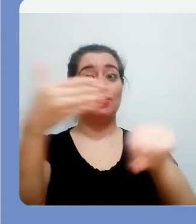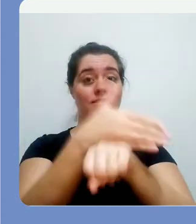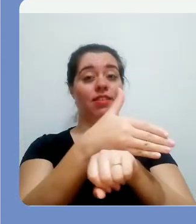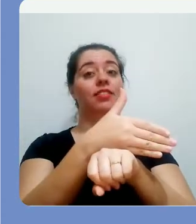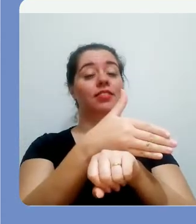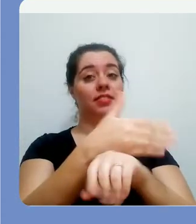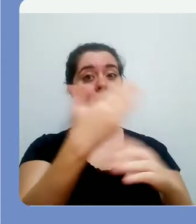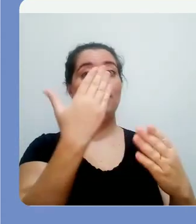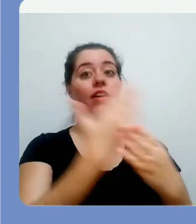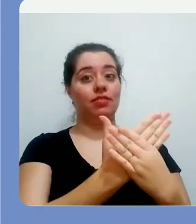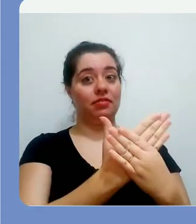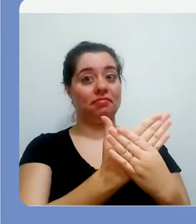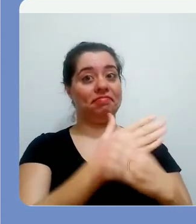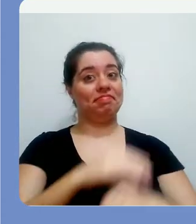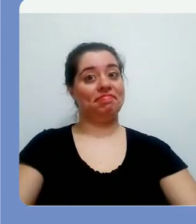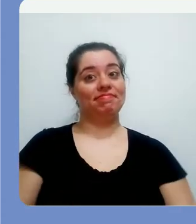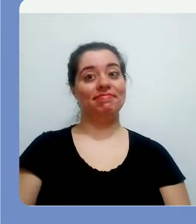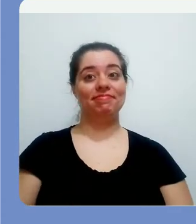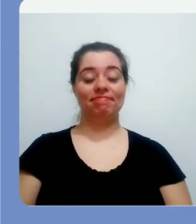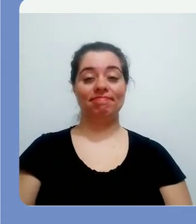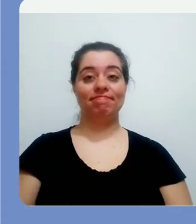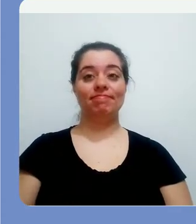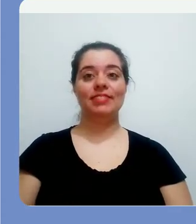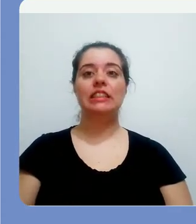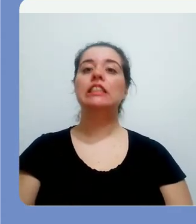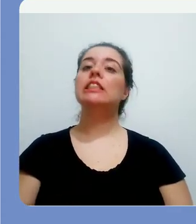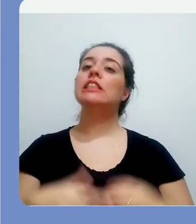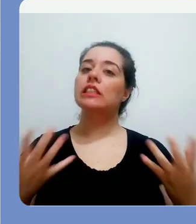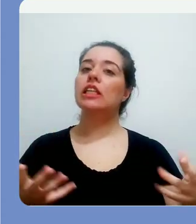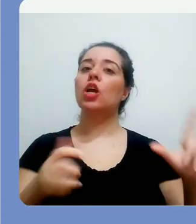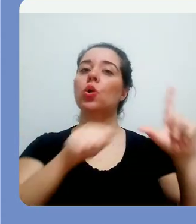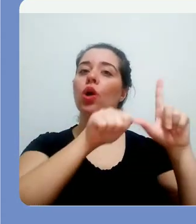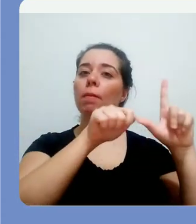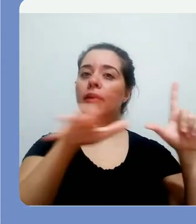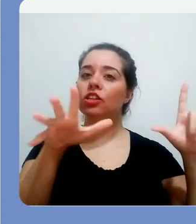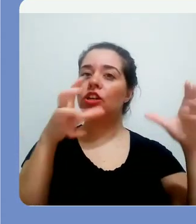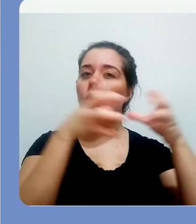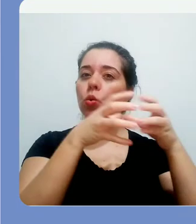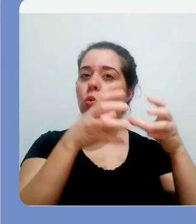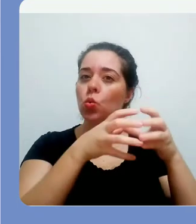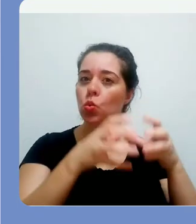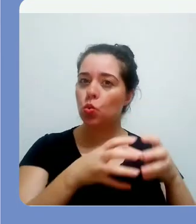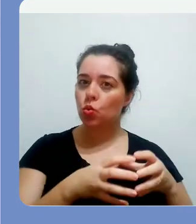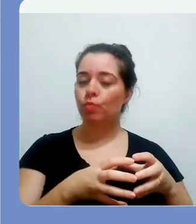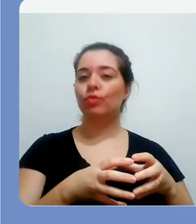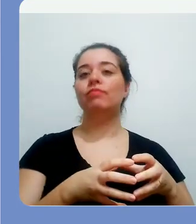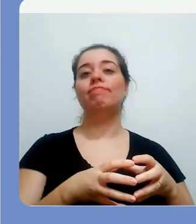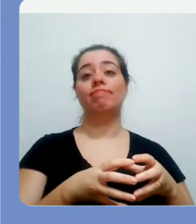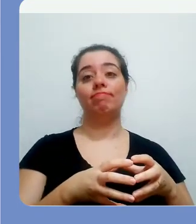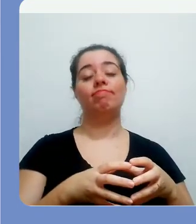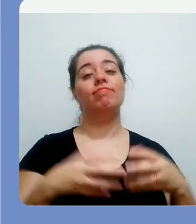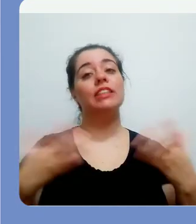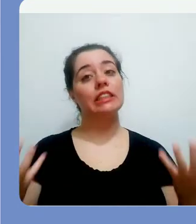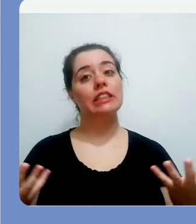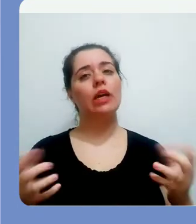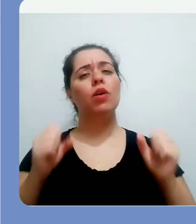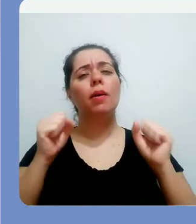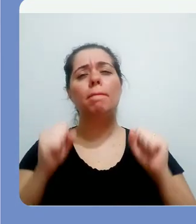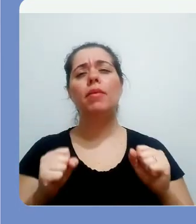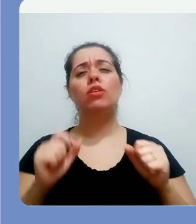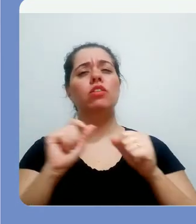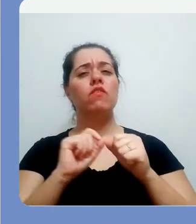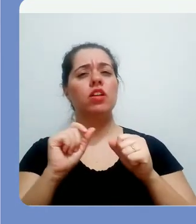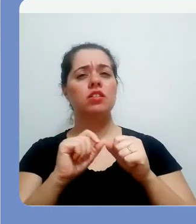ter acesso a esta pasta. E eu tenho ainda a opção de compartilhado com grupos. Então eu posso